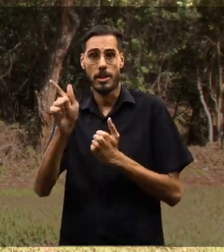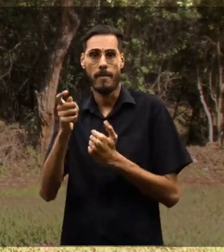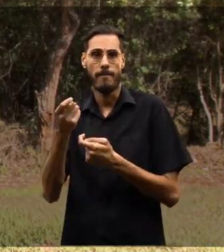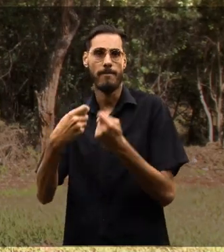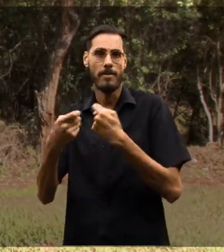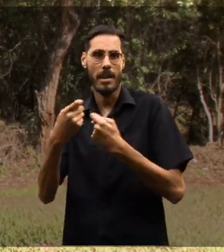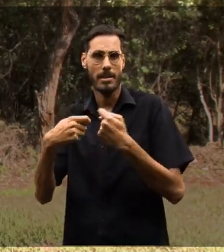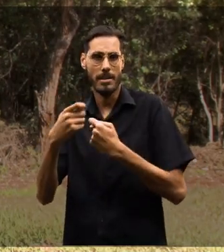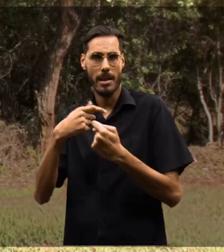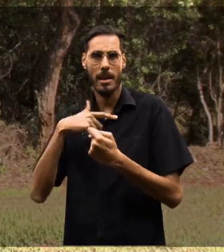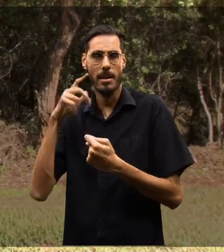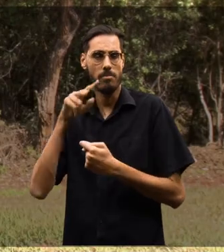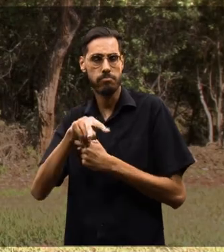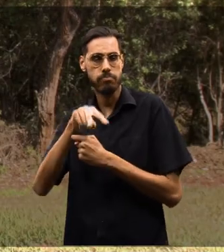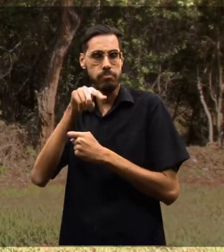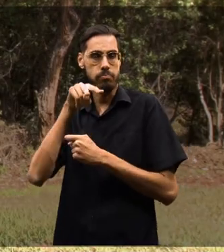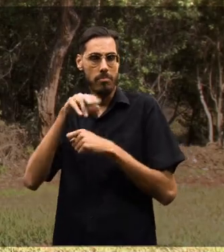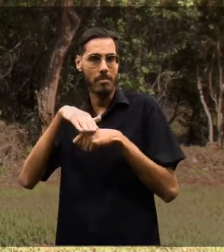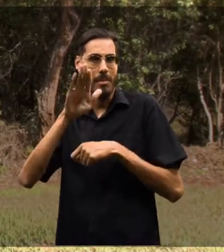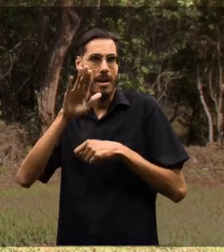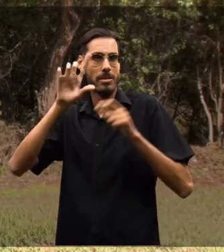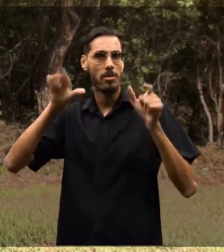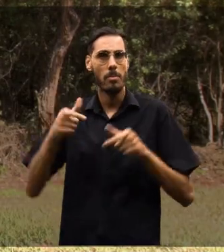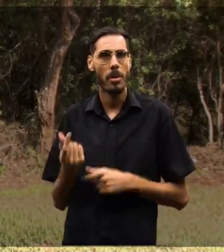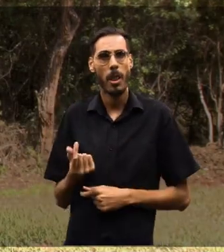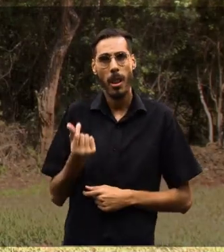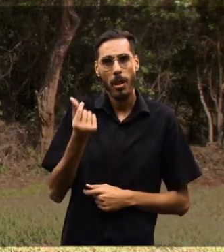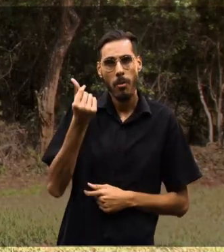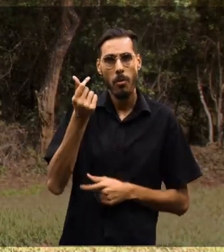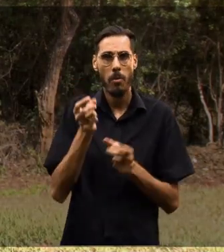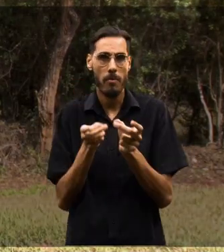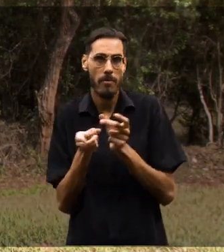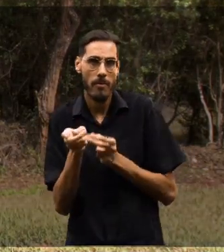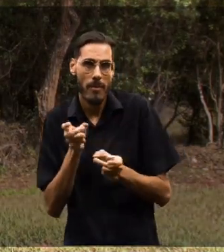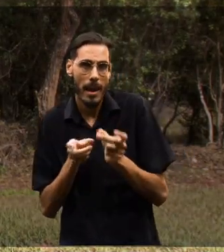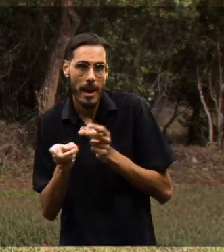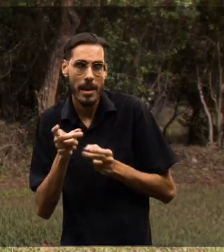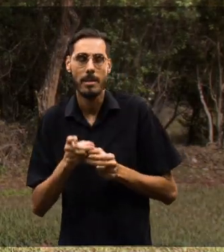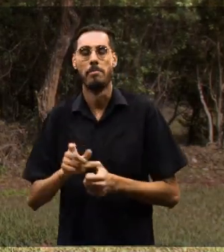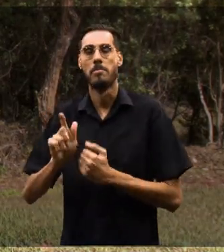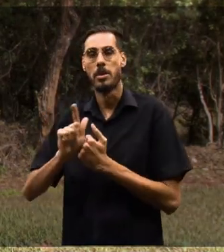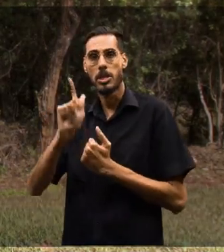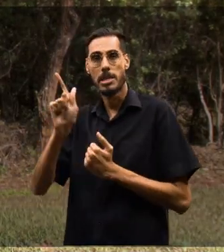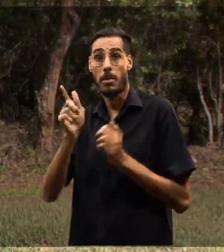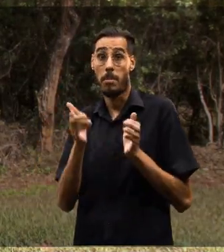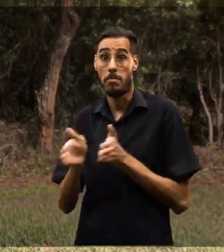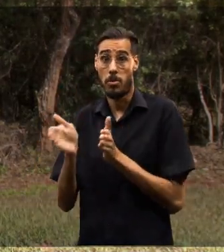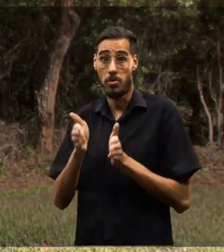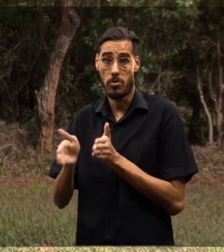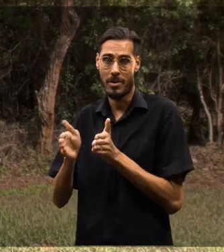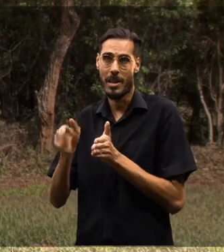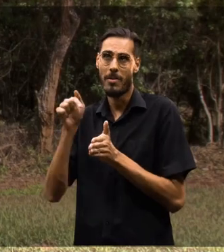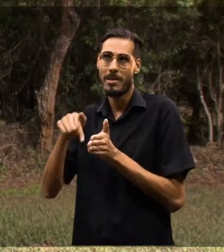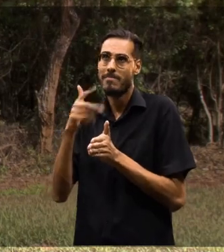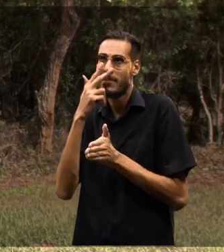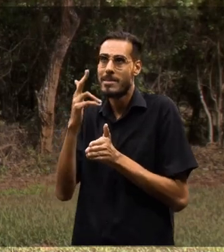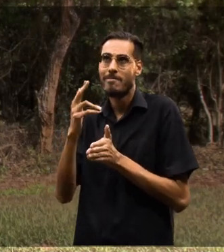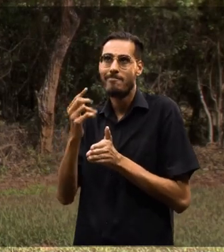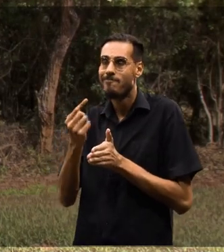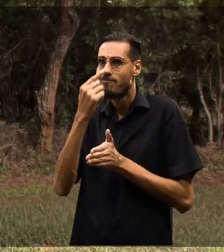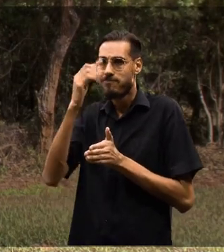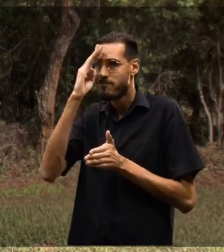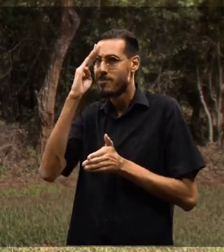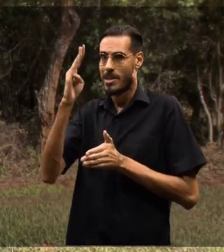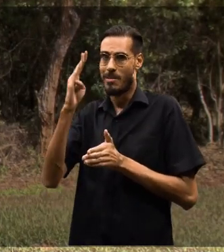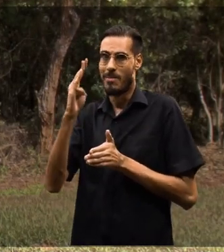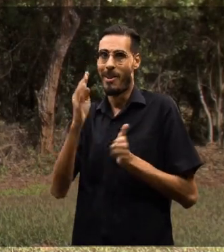financeira em que você pode ter um olhar maior para a parte de lucros, de vendas, gestão da produção que a gente fala que é o coração